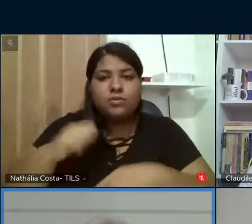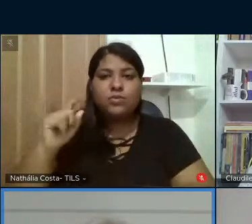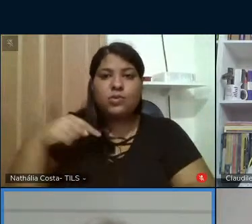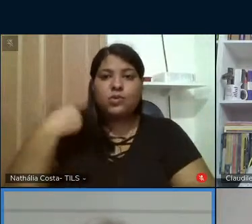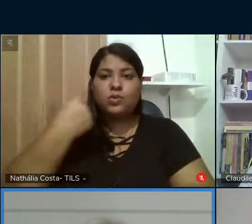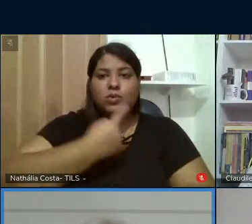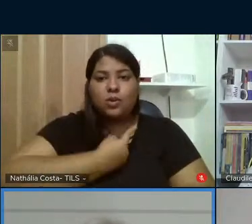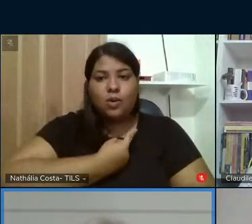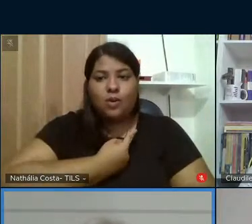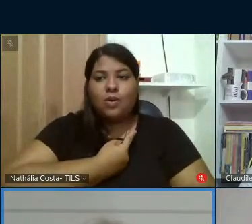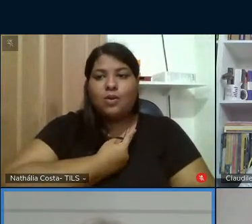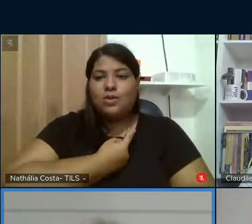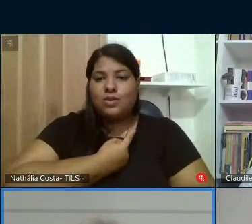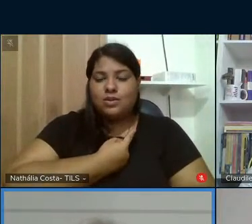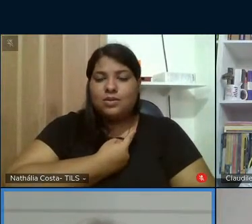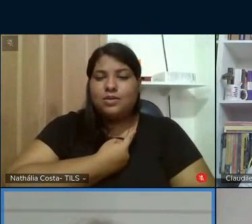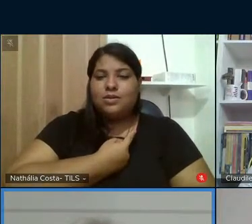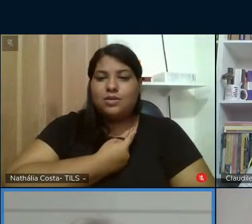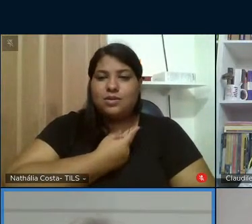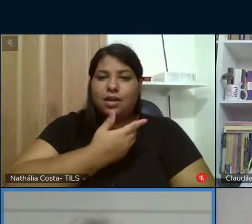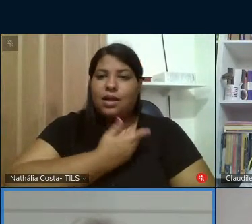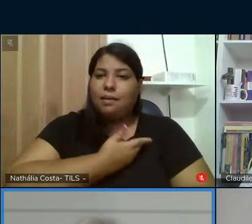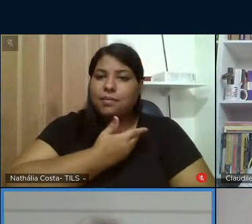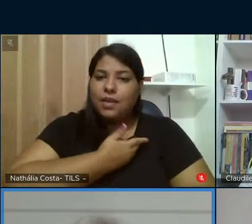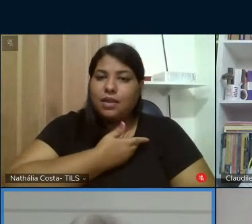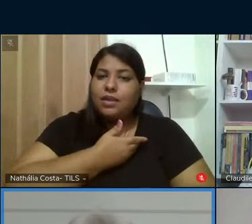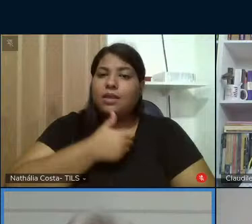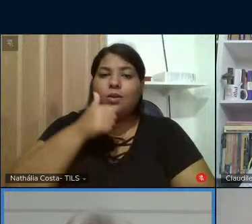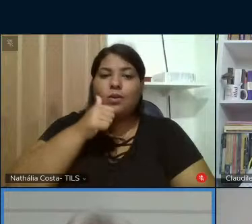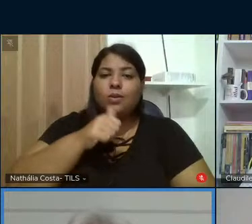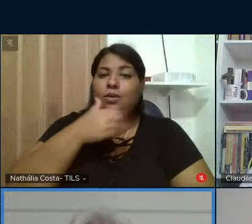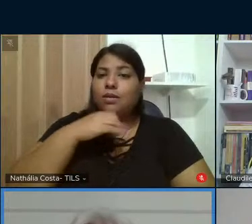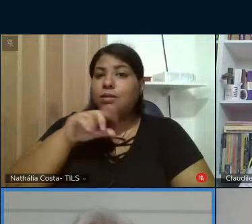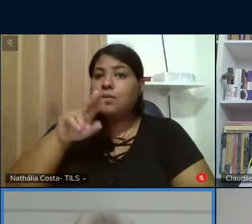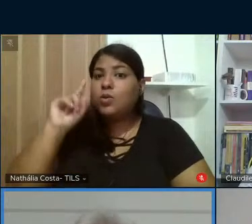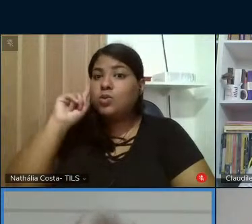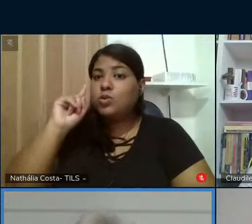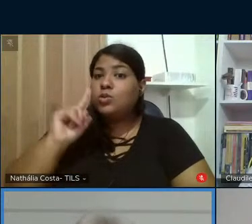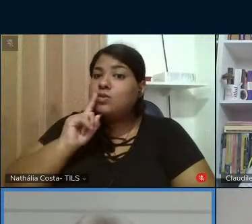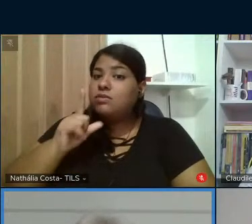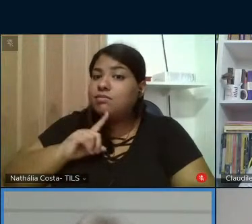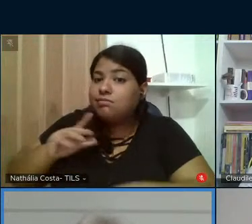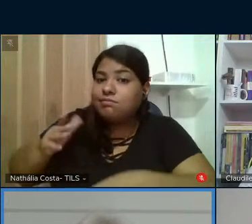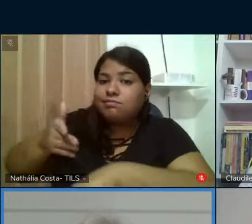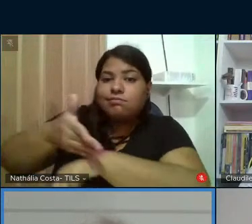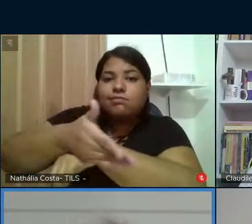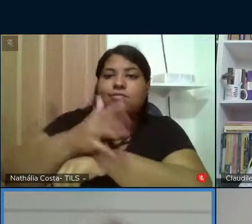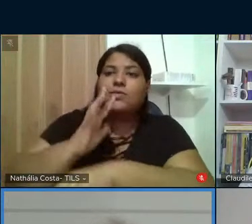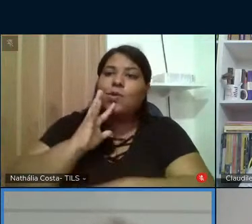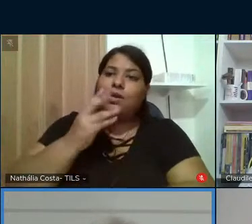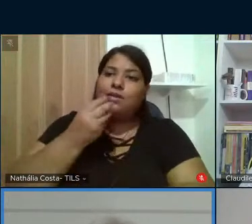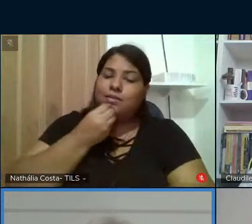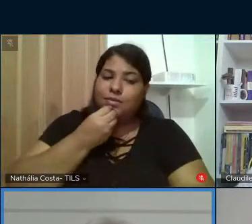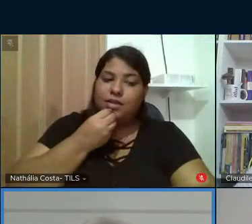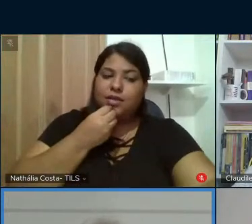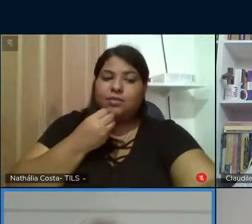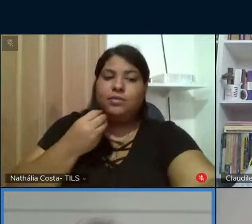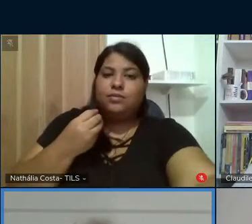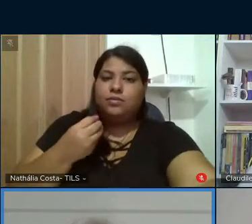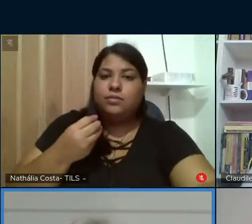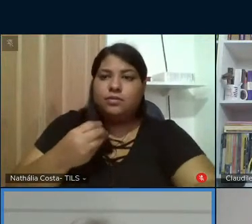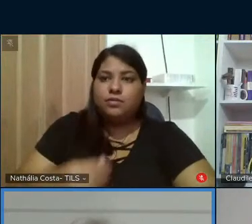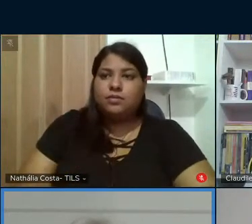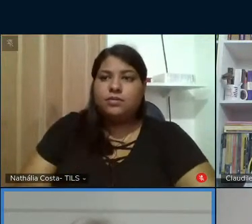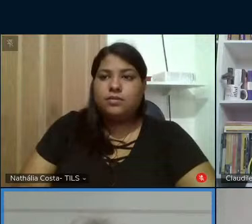nossos irmãos e irmãs surdos tenham acesso ao conhecimento e também a